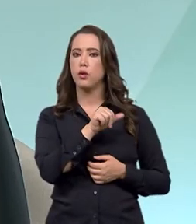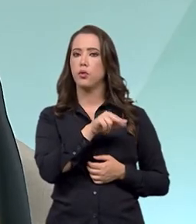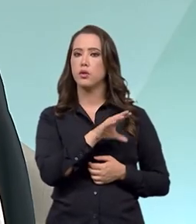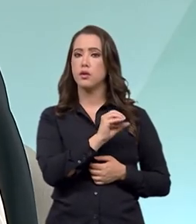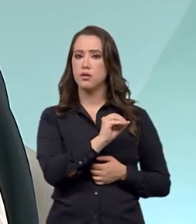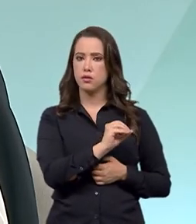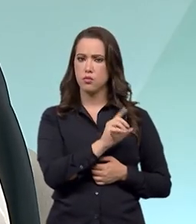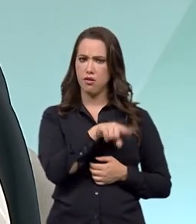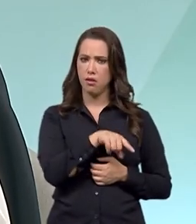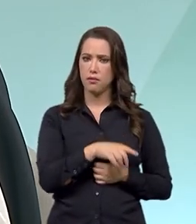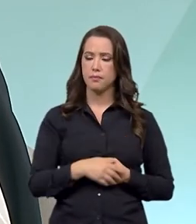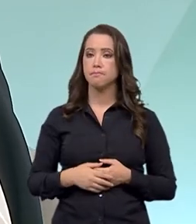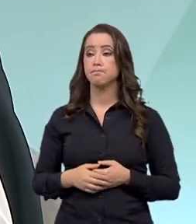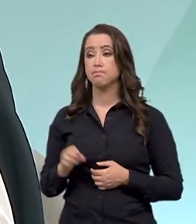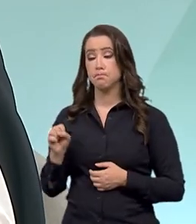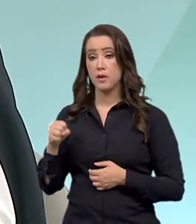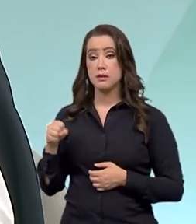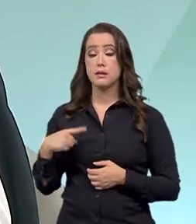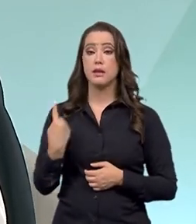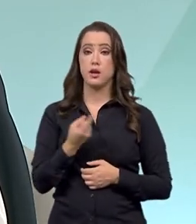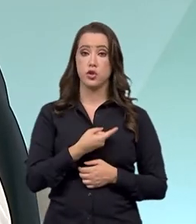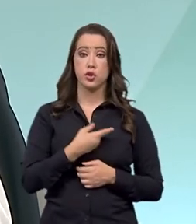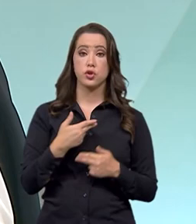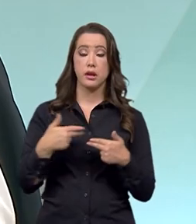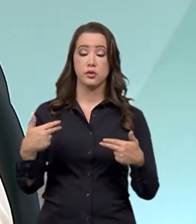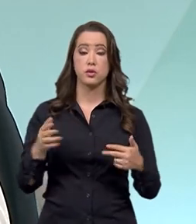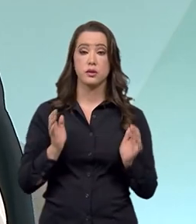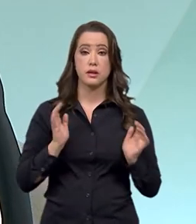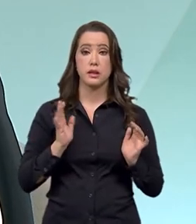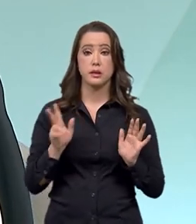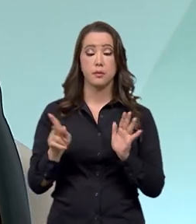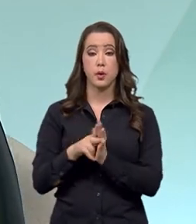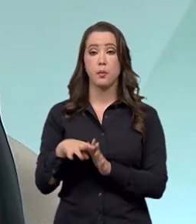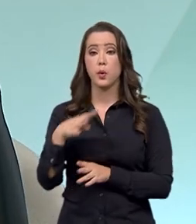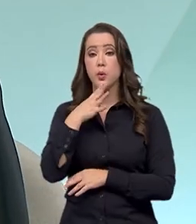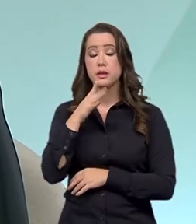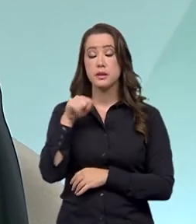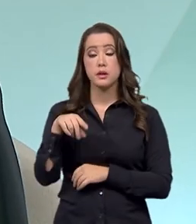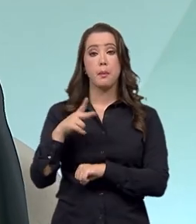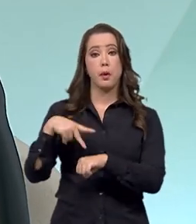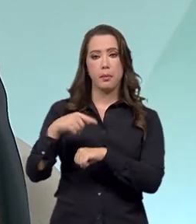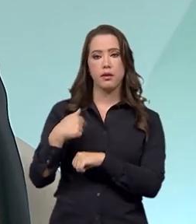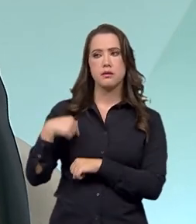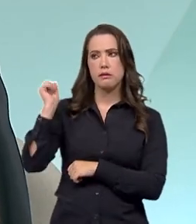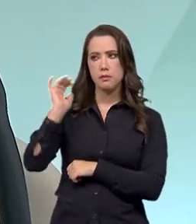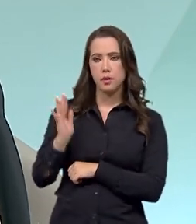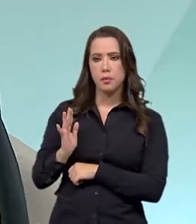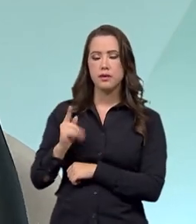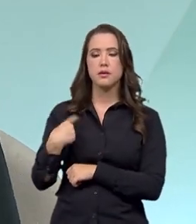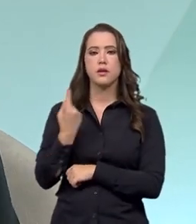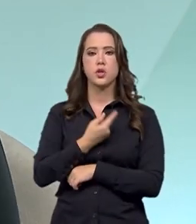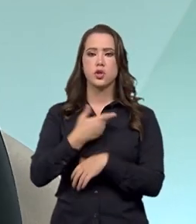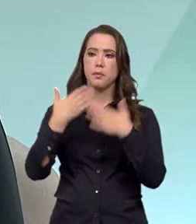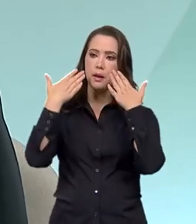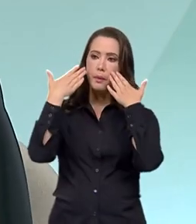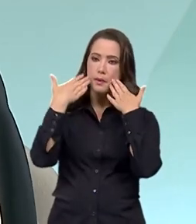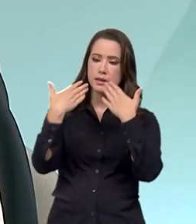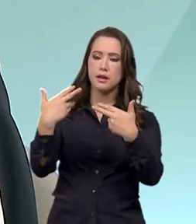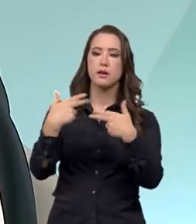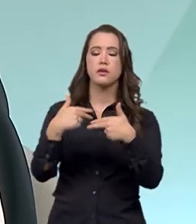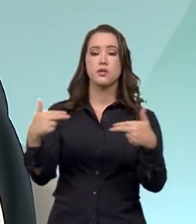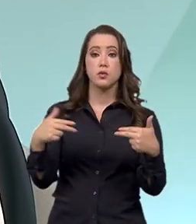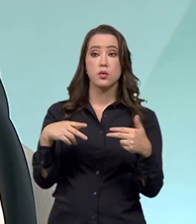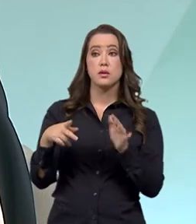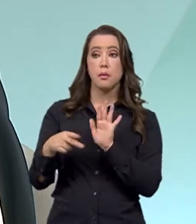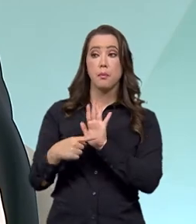pela União e também nós fazemos as candidaturas dos bens também junto à